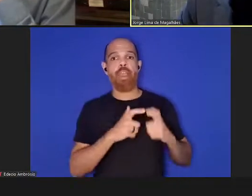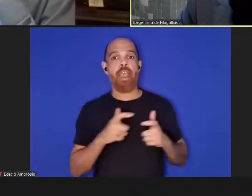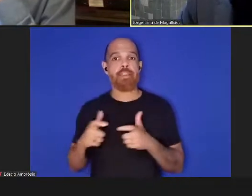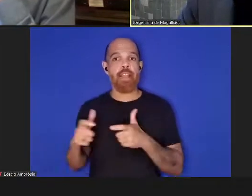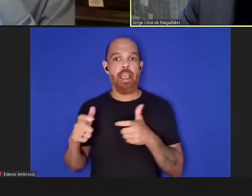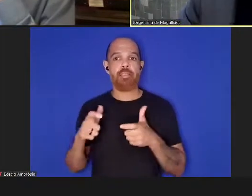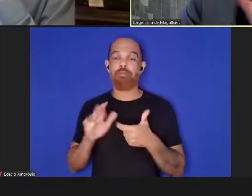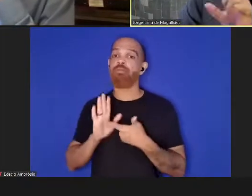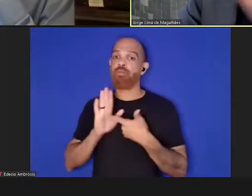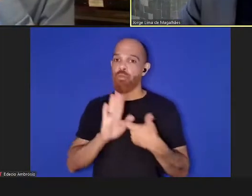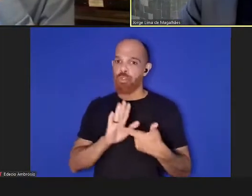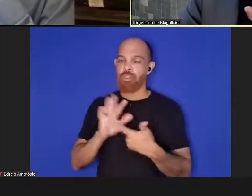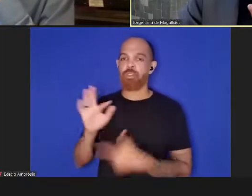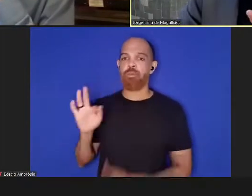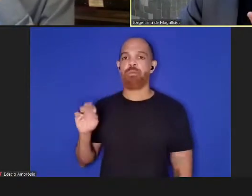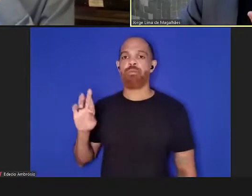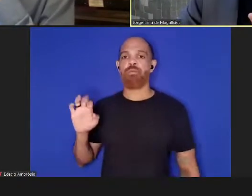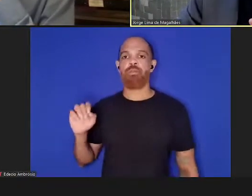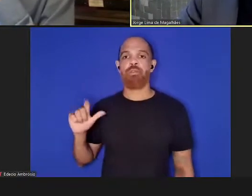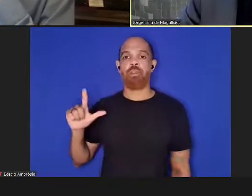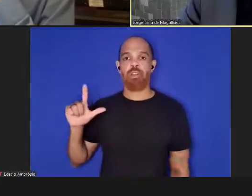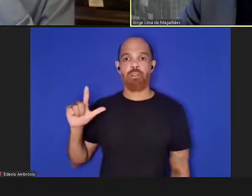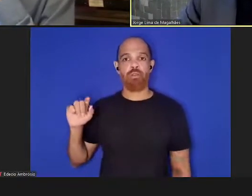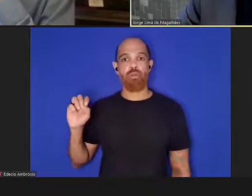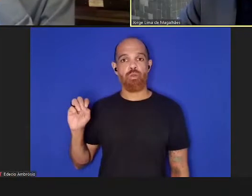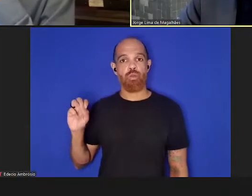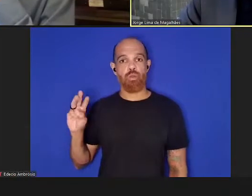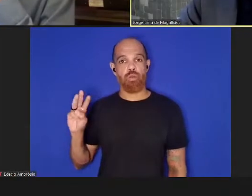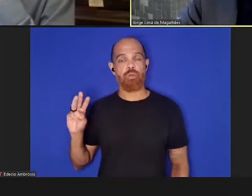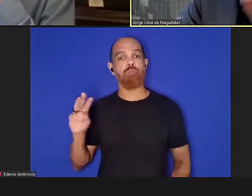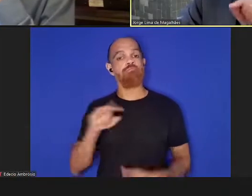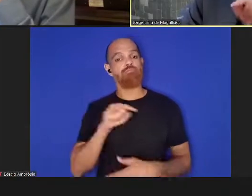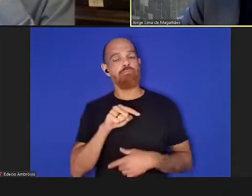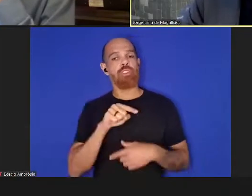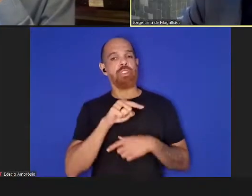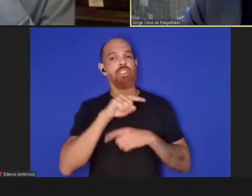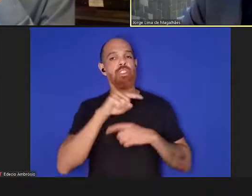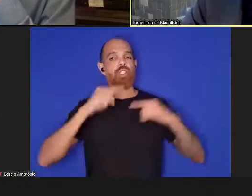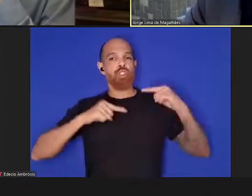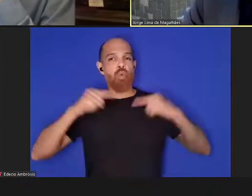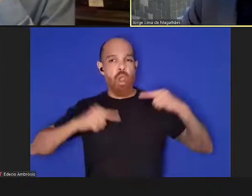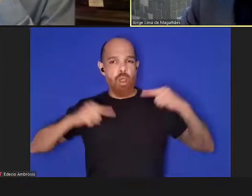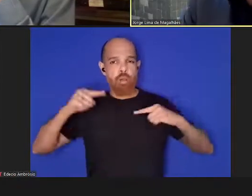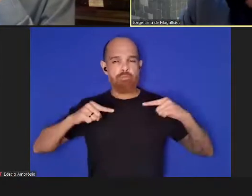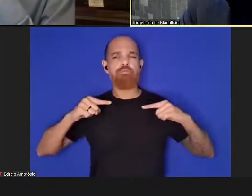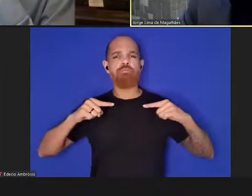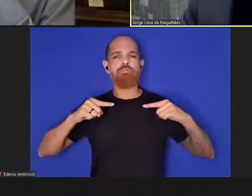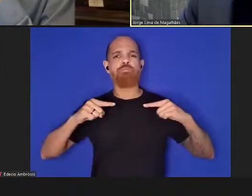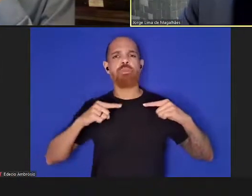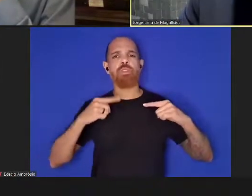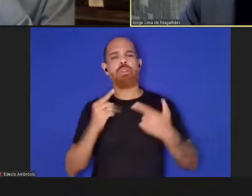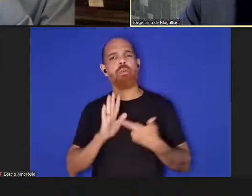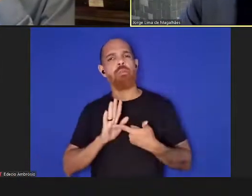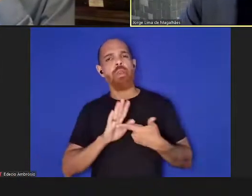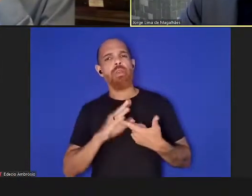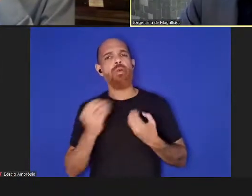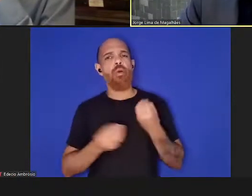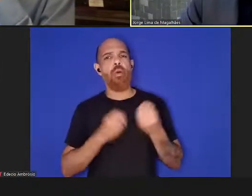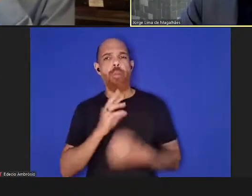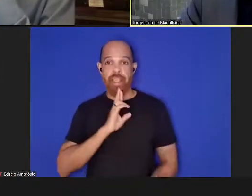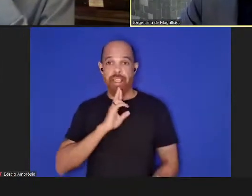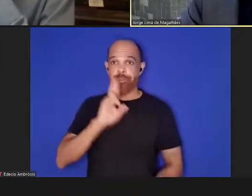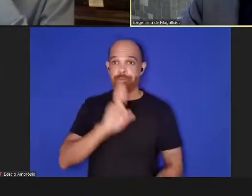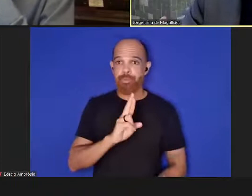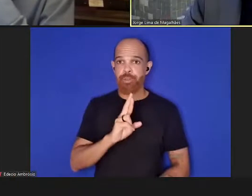Farlow e nessas desigualdades Farlow nos mostra como foi a resposta como está sendo a resposta